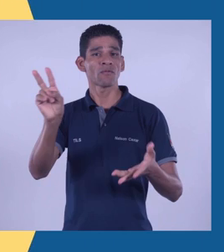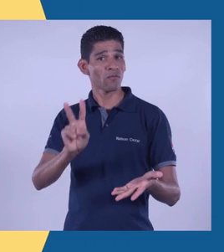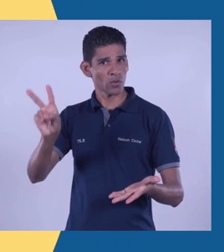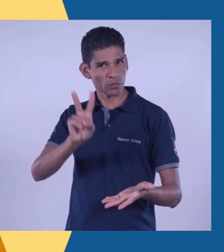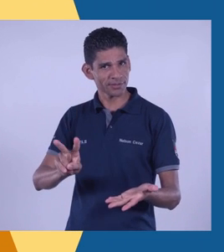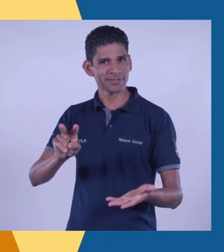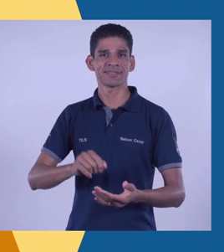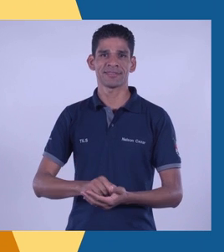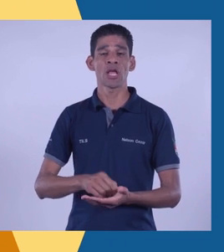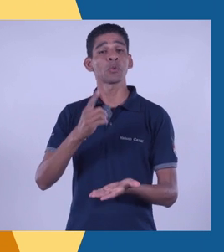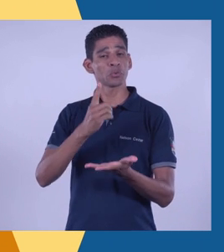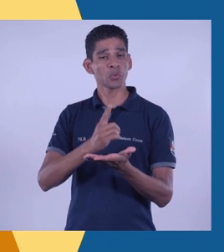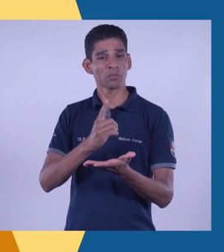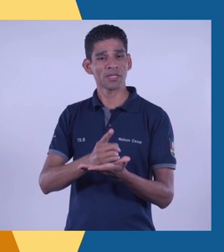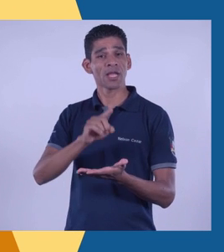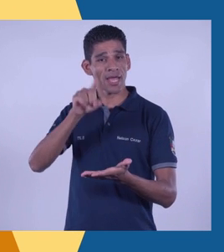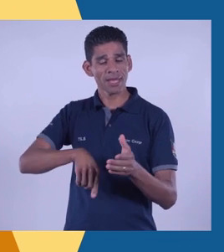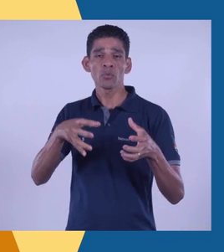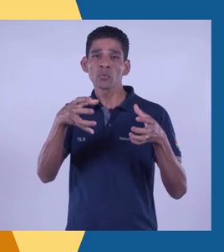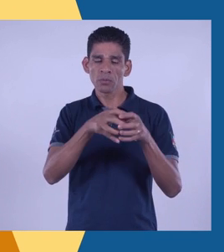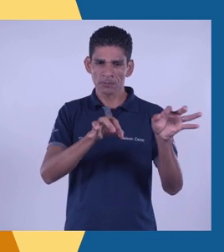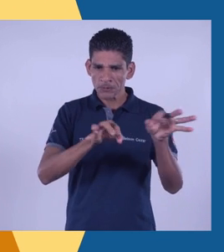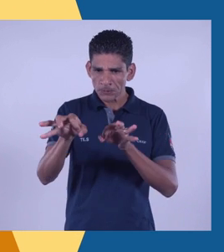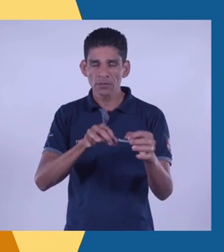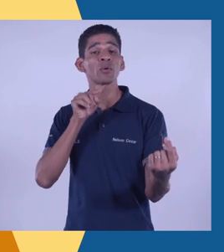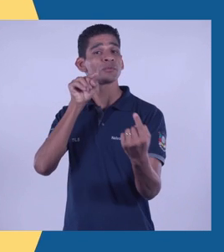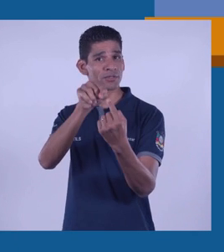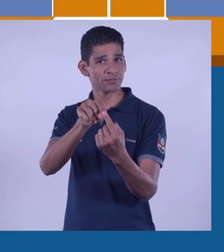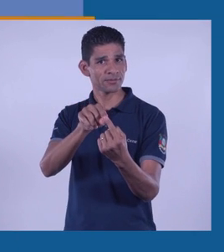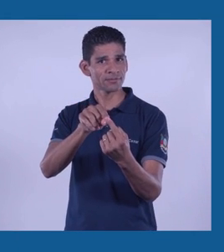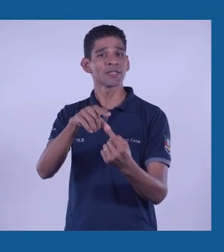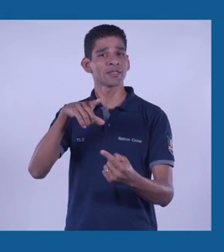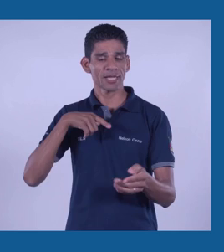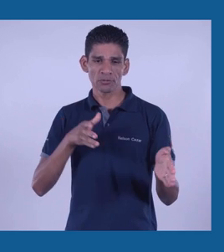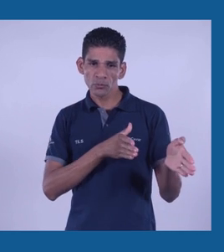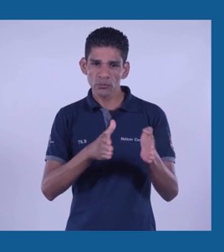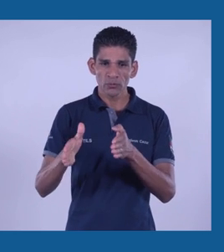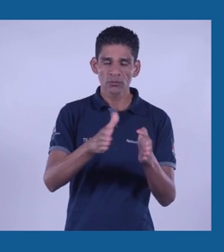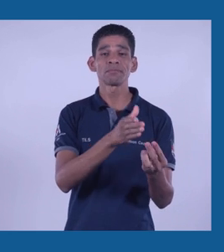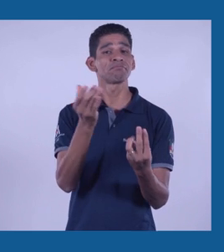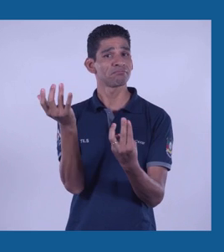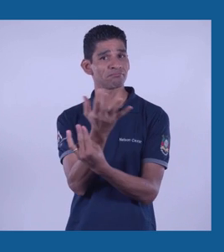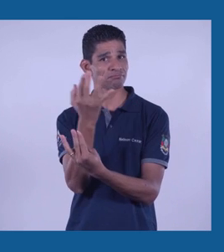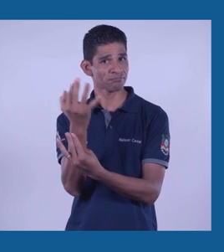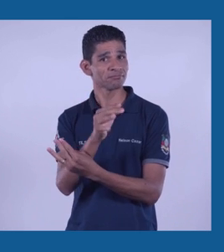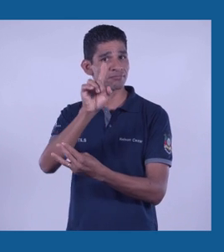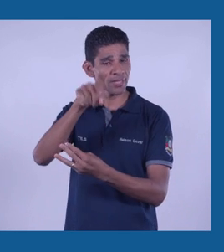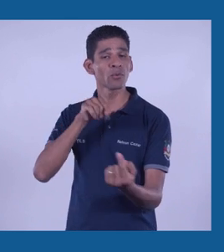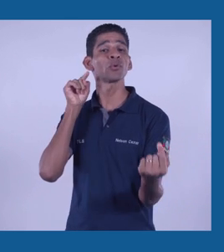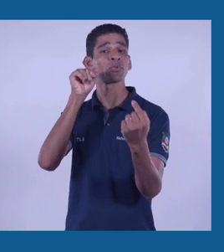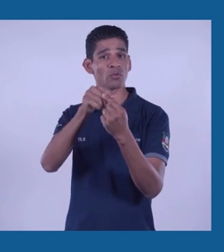documento é constituído por um conjunto de propósitos que levarão a instituição de um estado atual